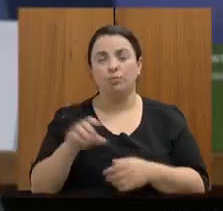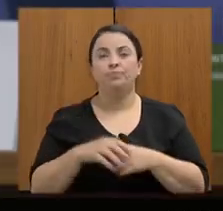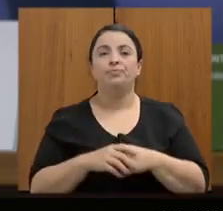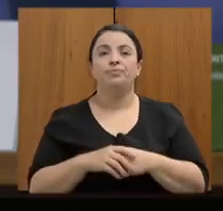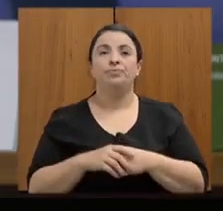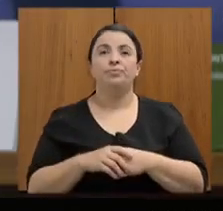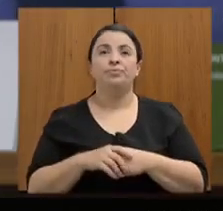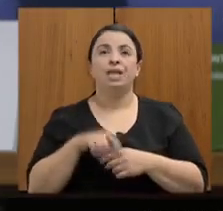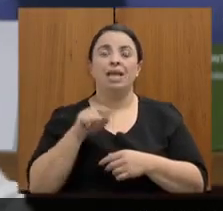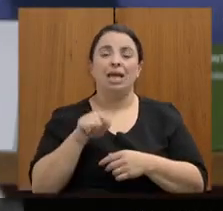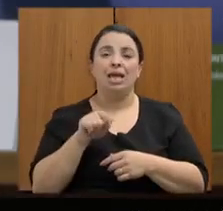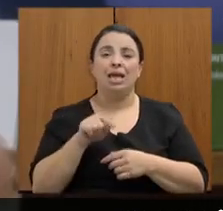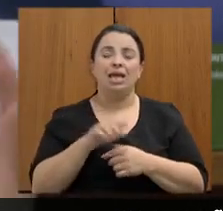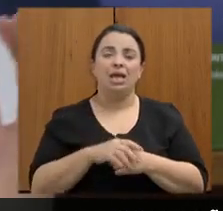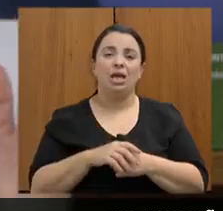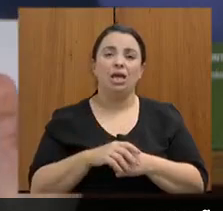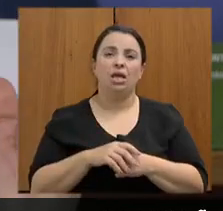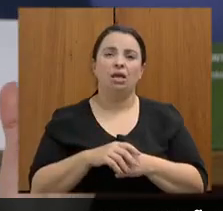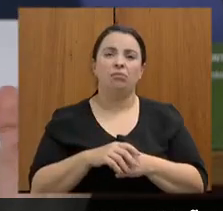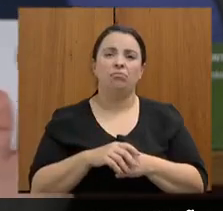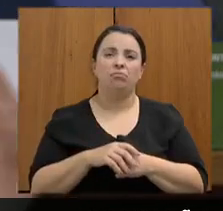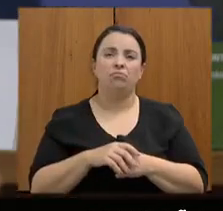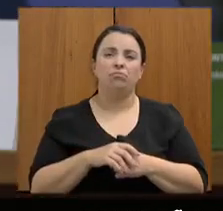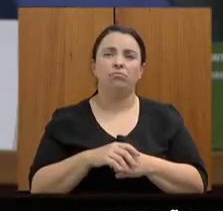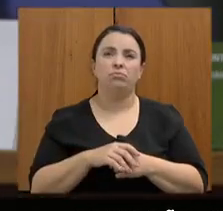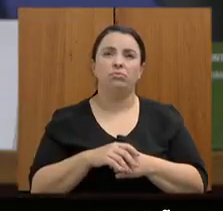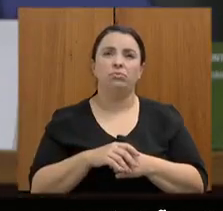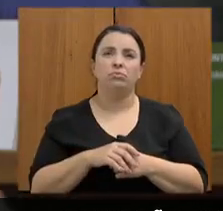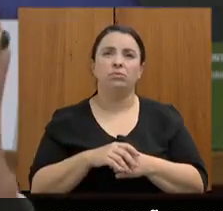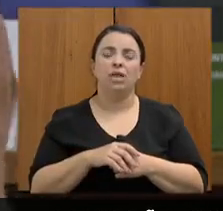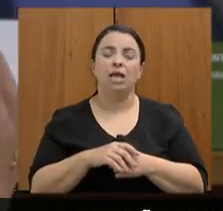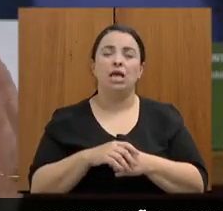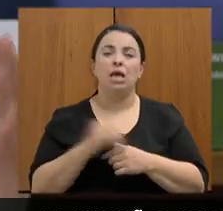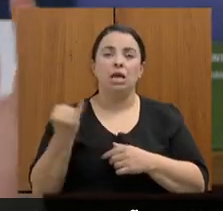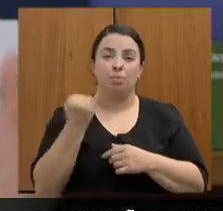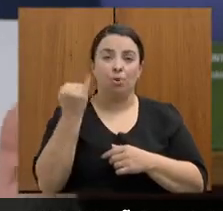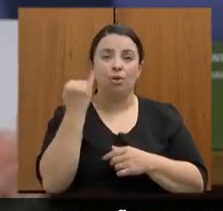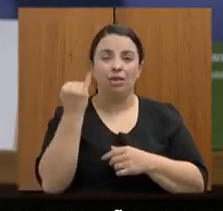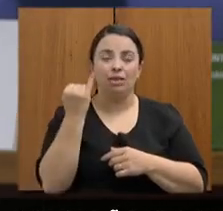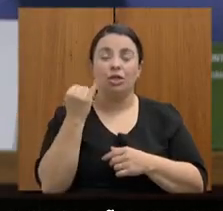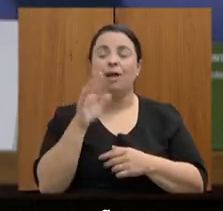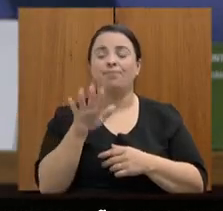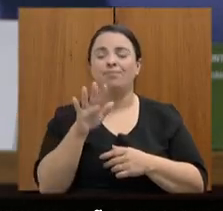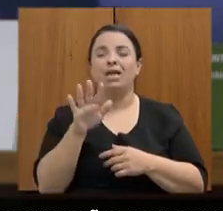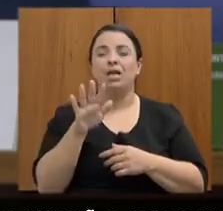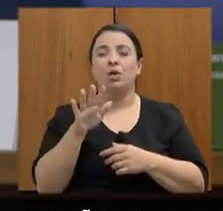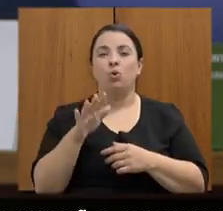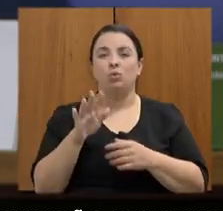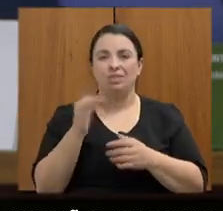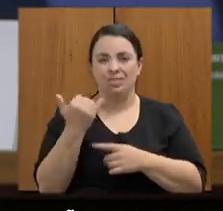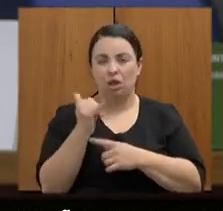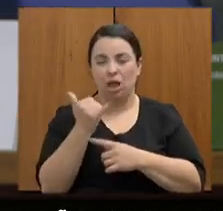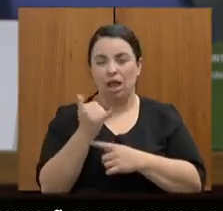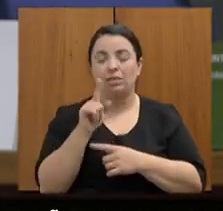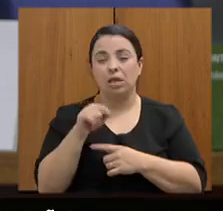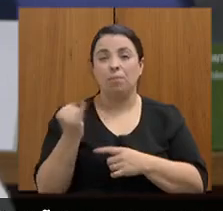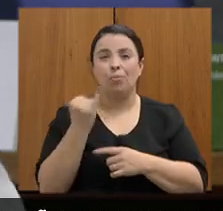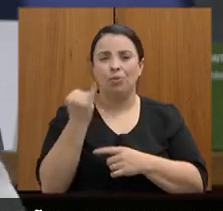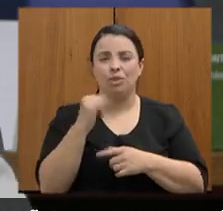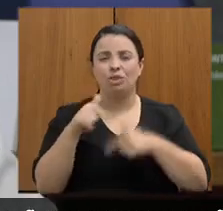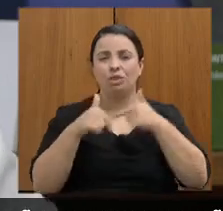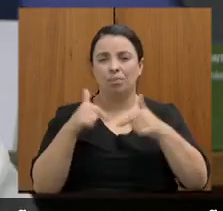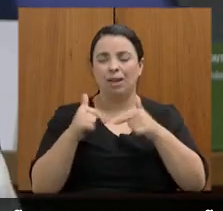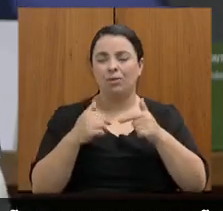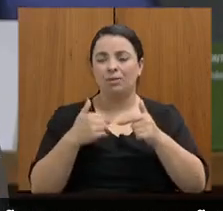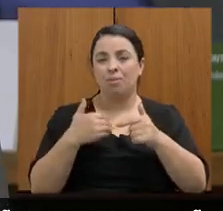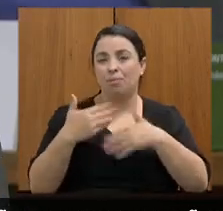era muito importante trabalhar com esse processo dentro desse ano para que terminasse e